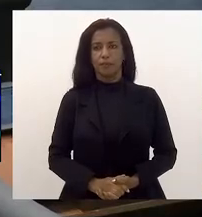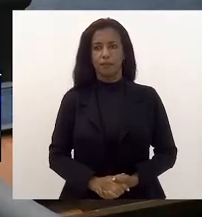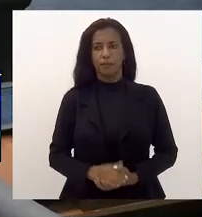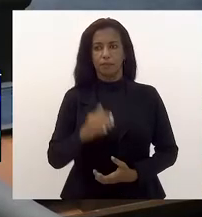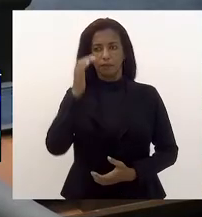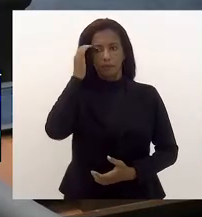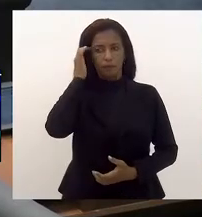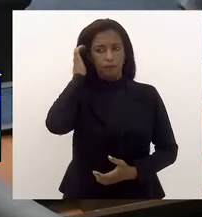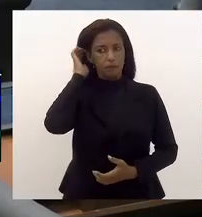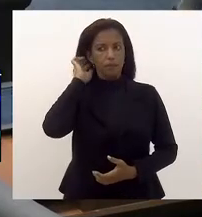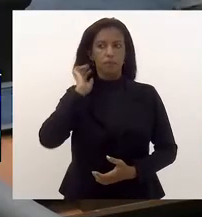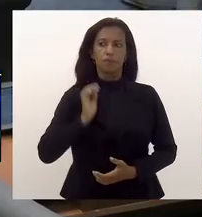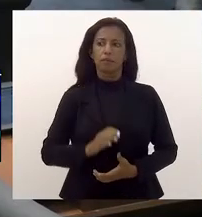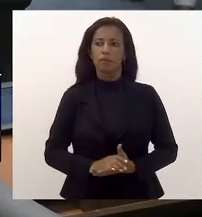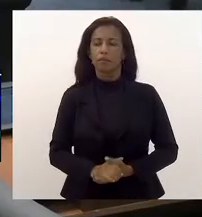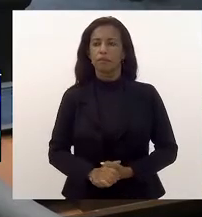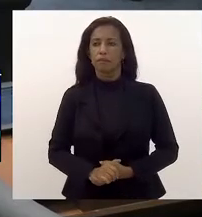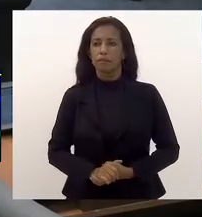Foi?